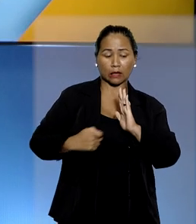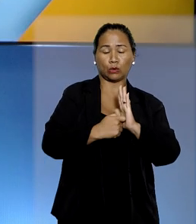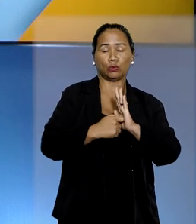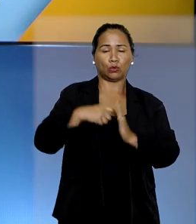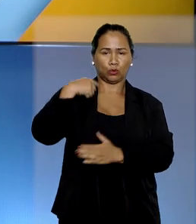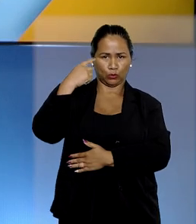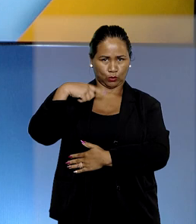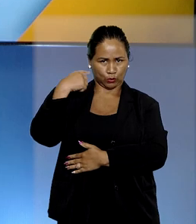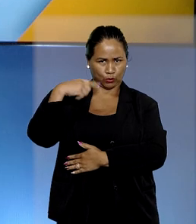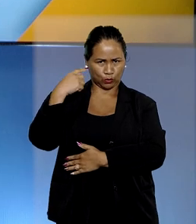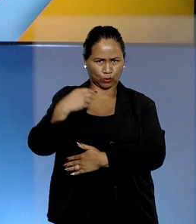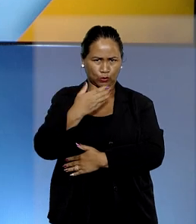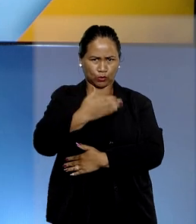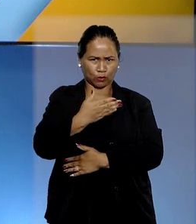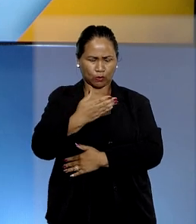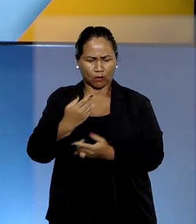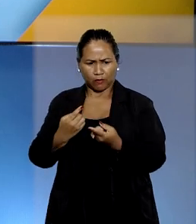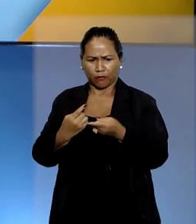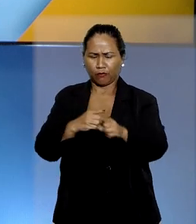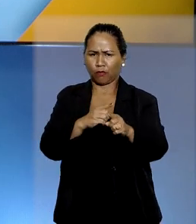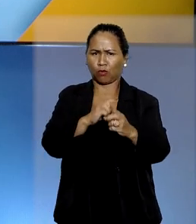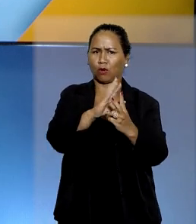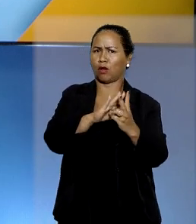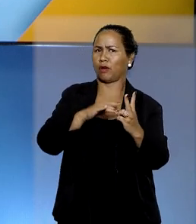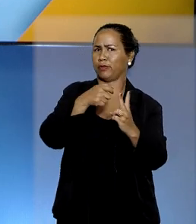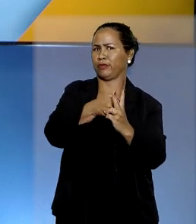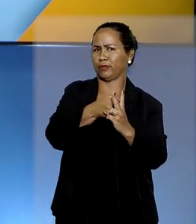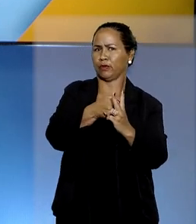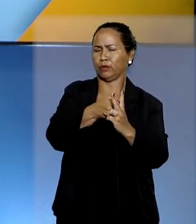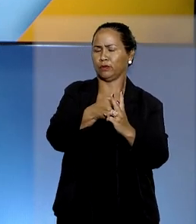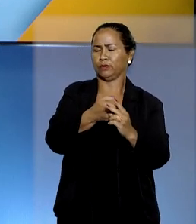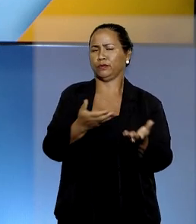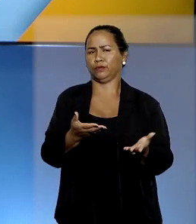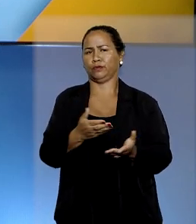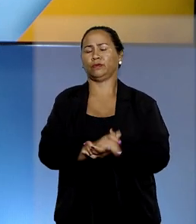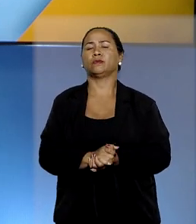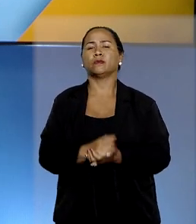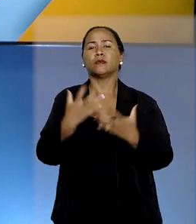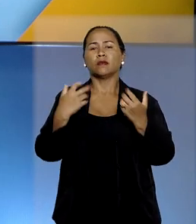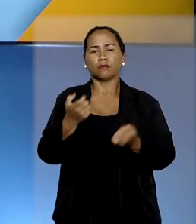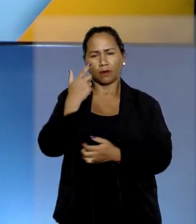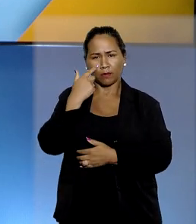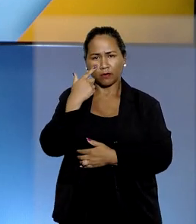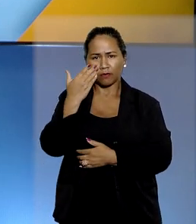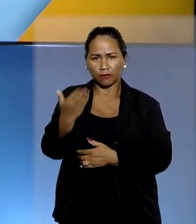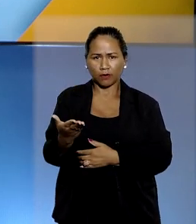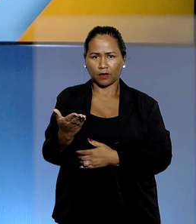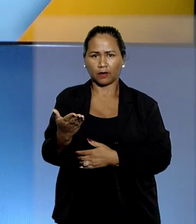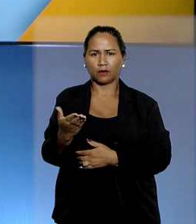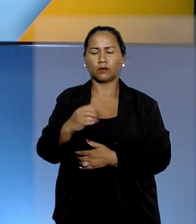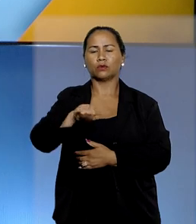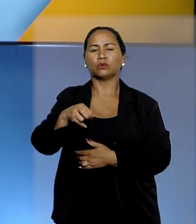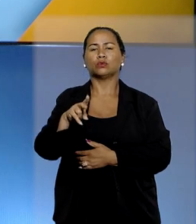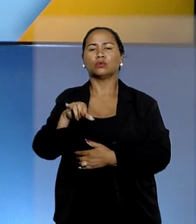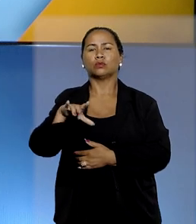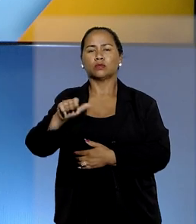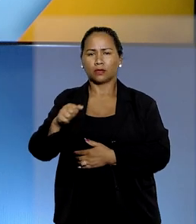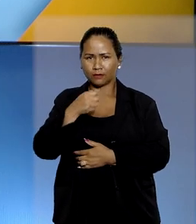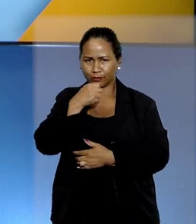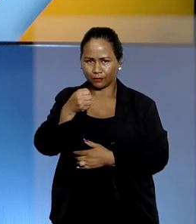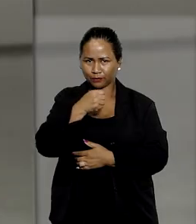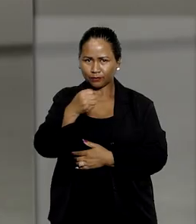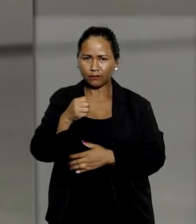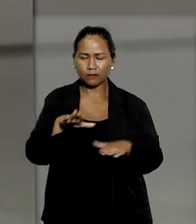premiada feita por advogado contra o próprio cliente. Vamos conferir a decisão da quinta turma com Júlia